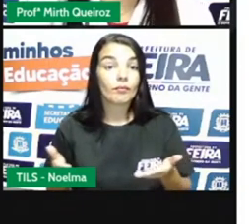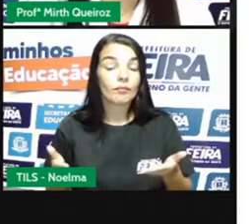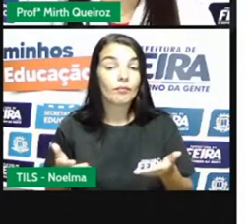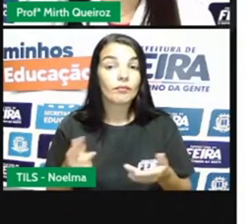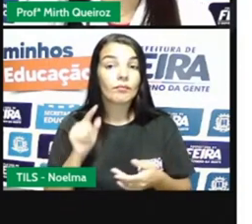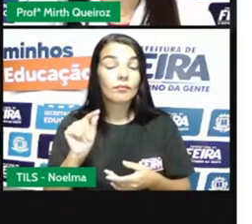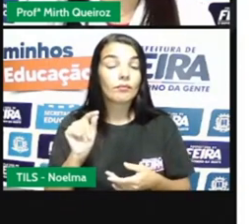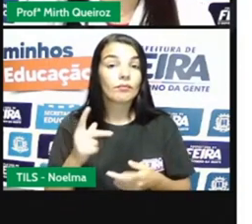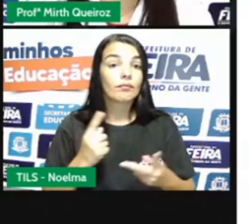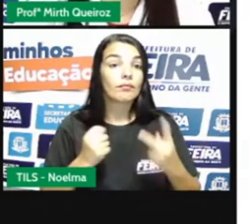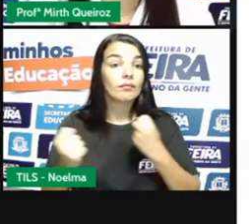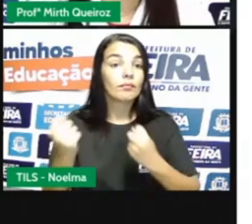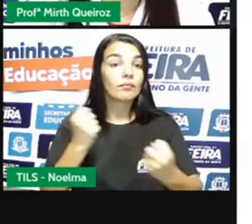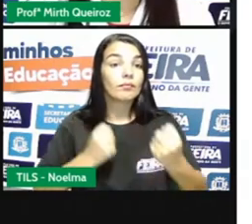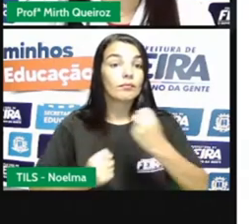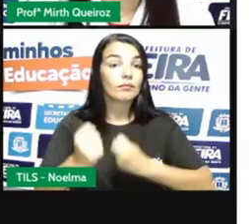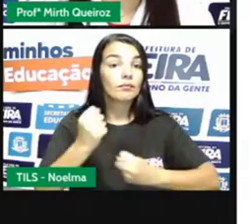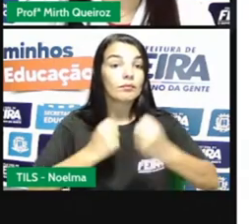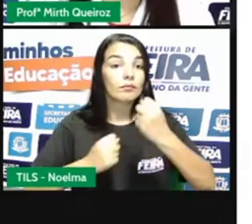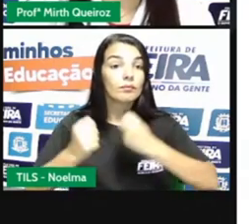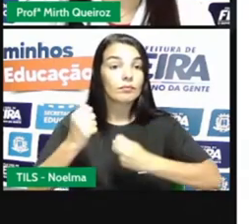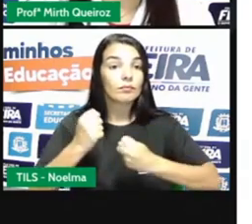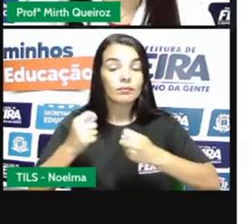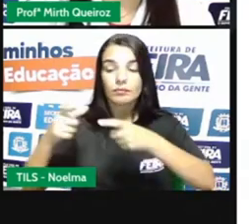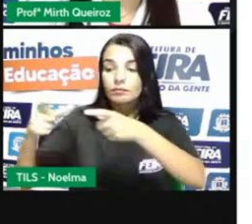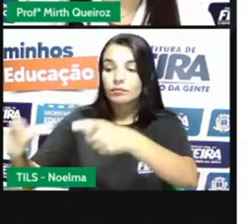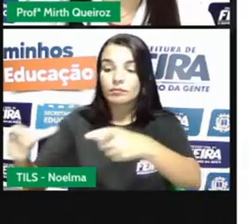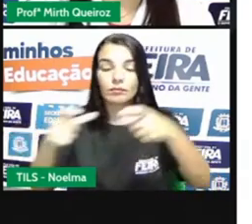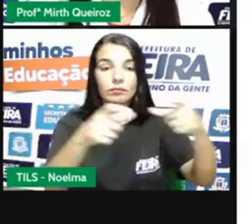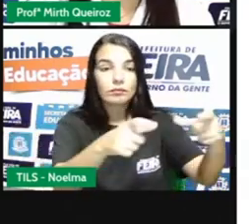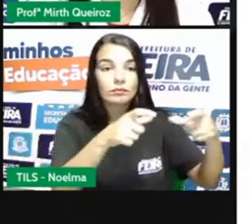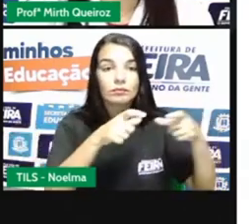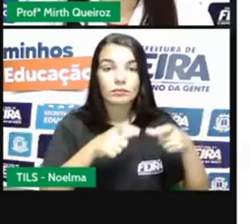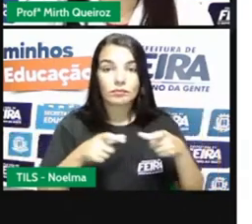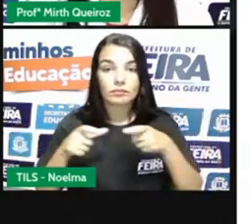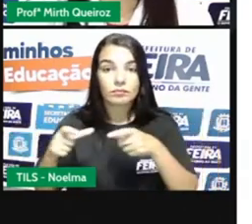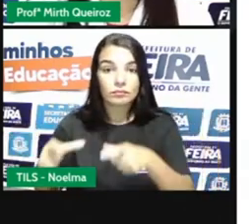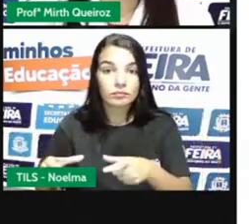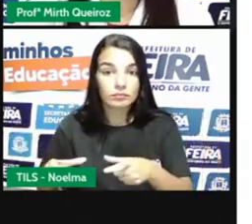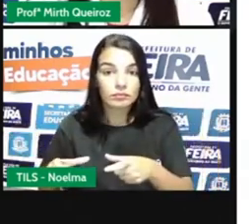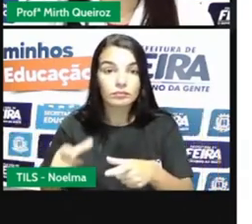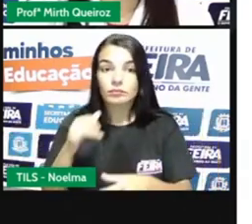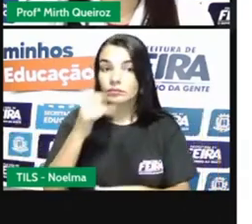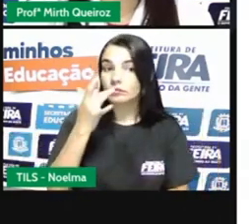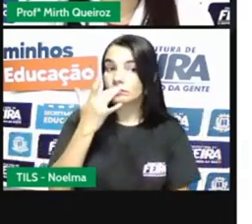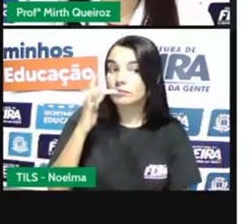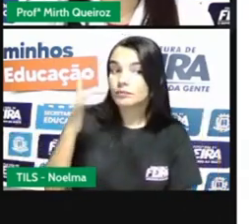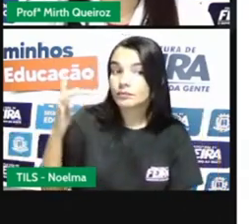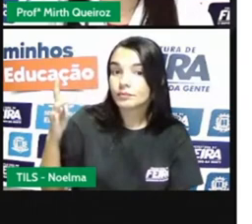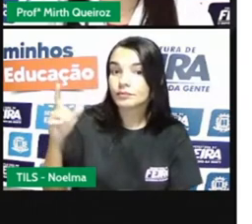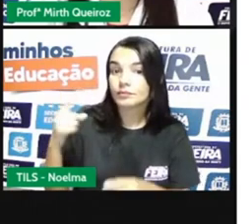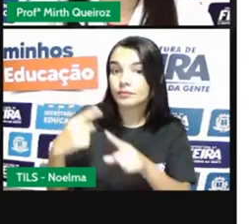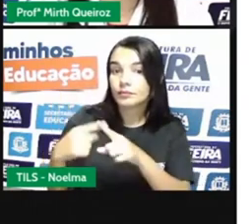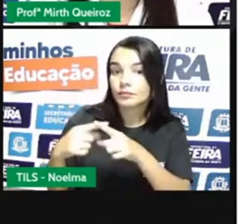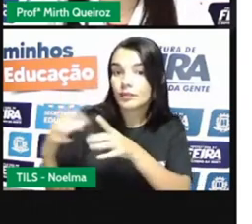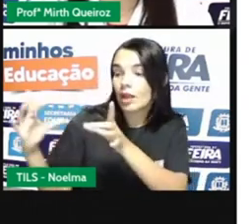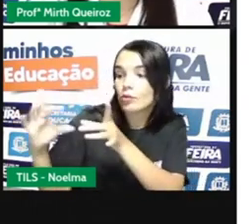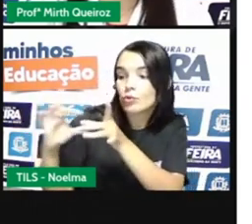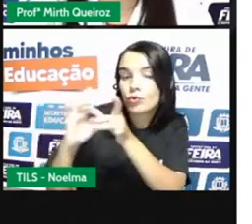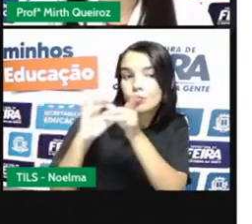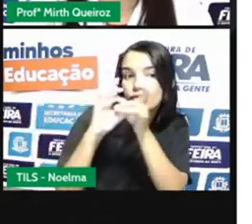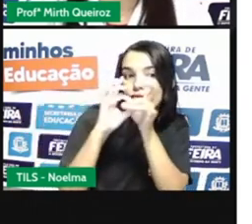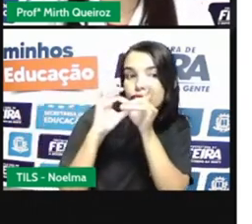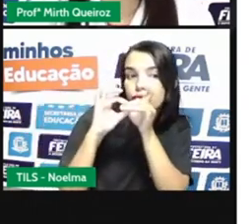O comércio entre a região mineradora e o restante da Catania foi intensificado, promovendo uma integração antes